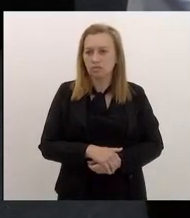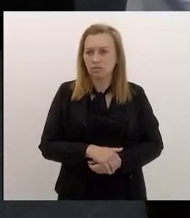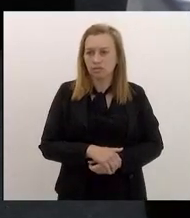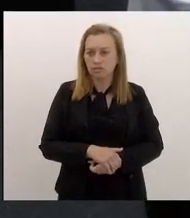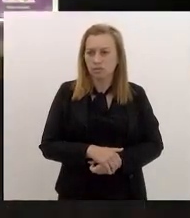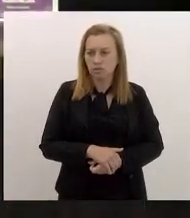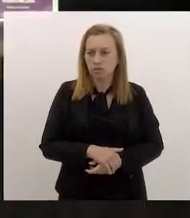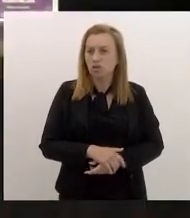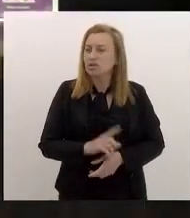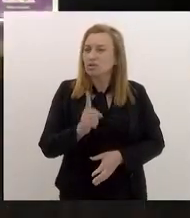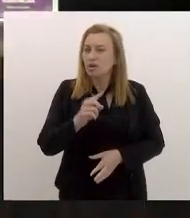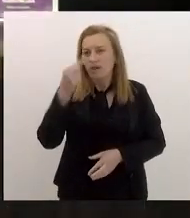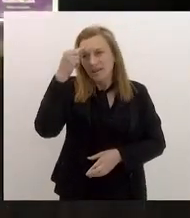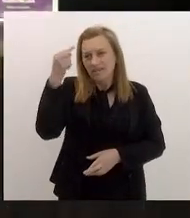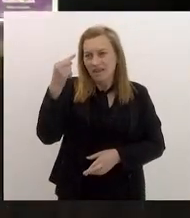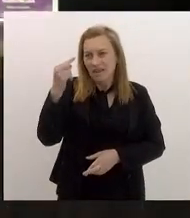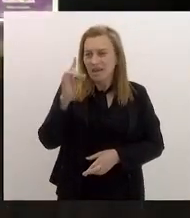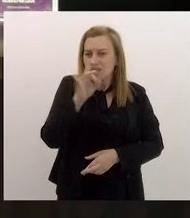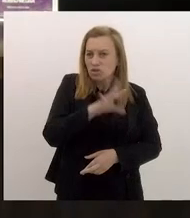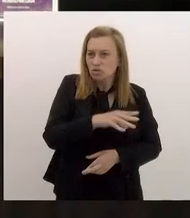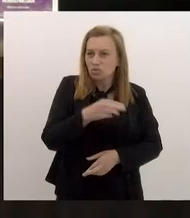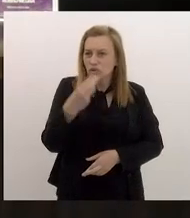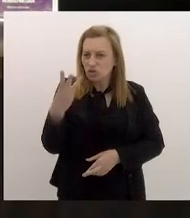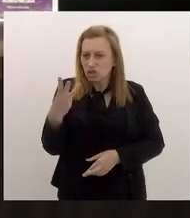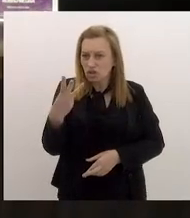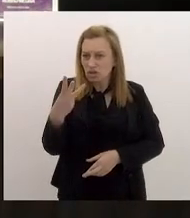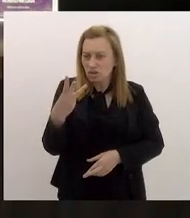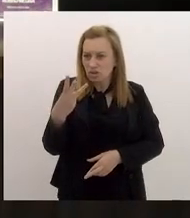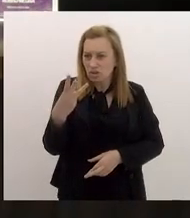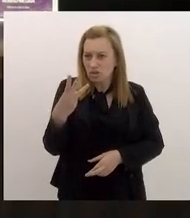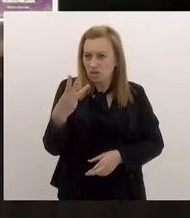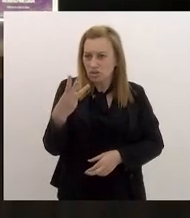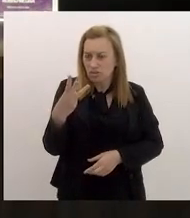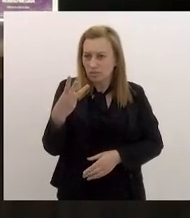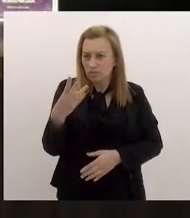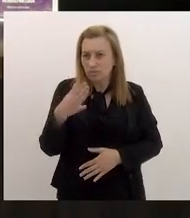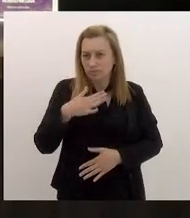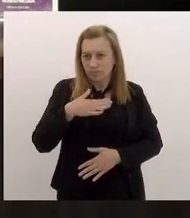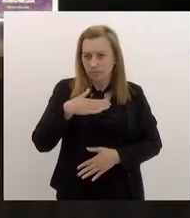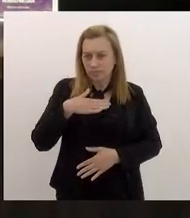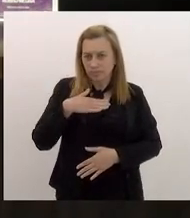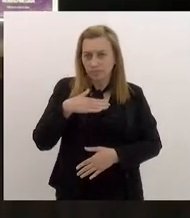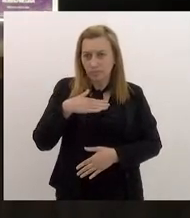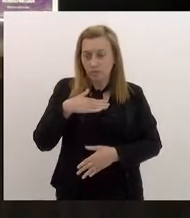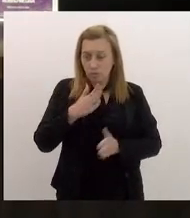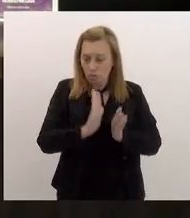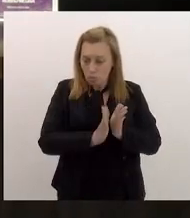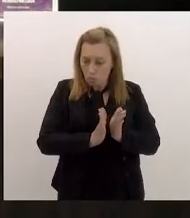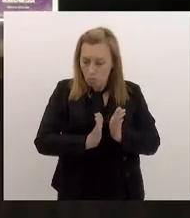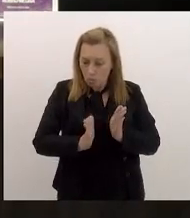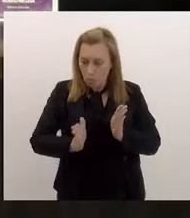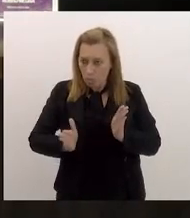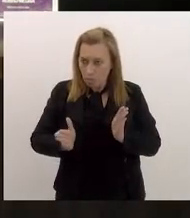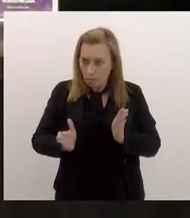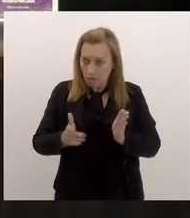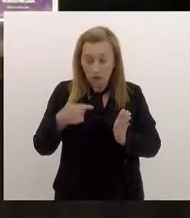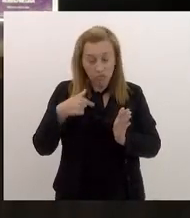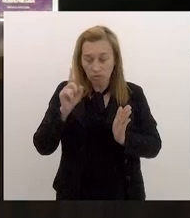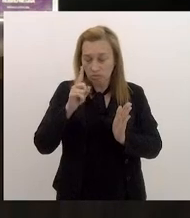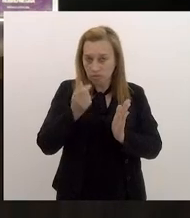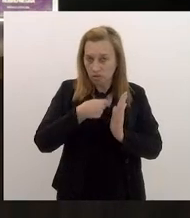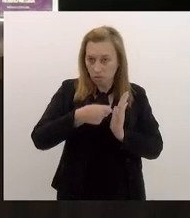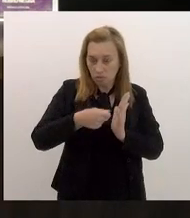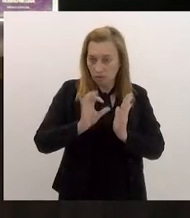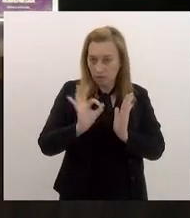Não, mas a ideia das últimas três, eu vou na minha... no meu cronograma aqui, que eu não anoto nada,